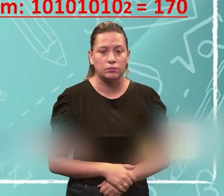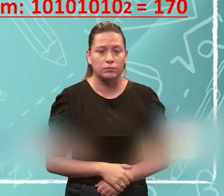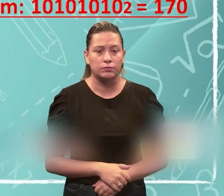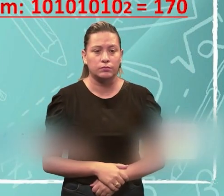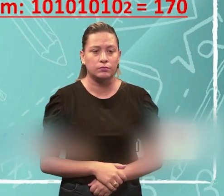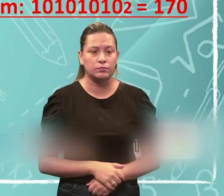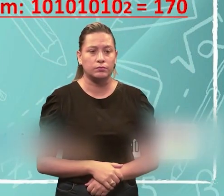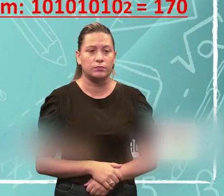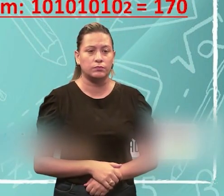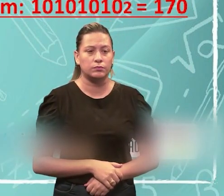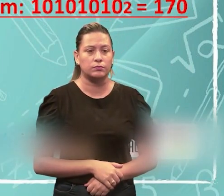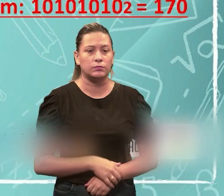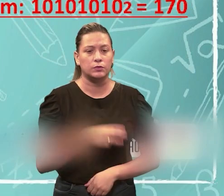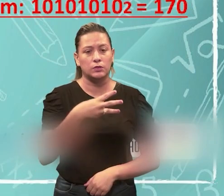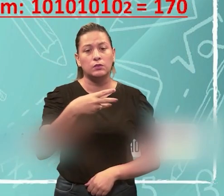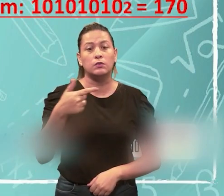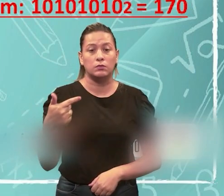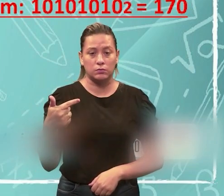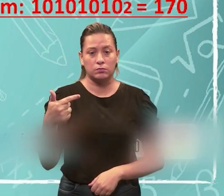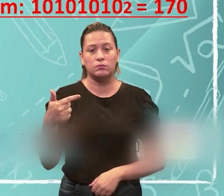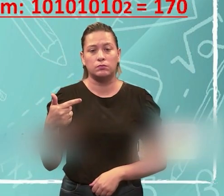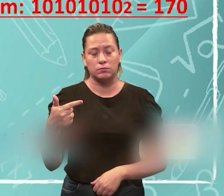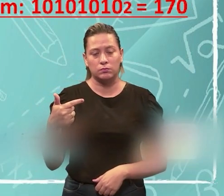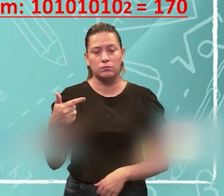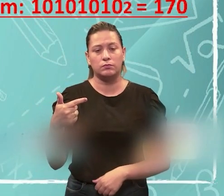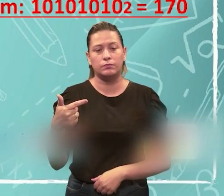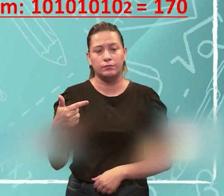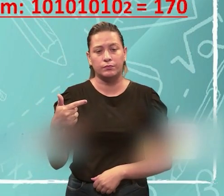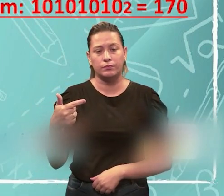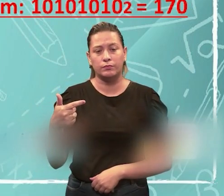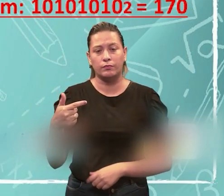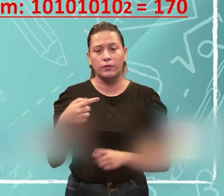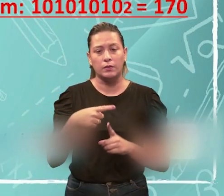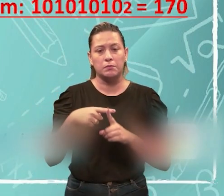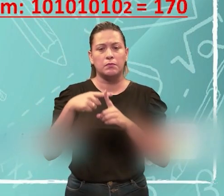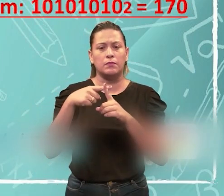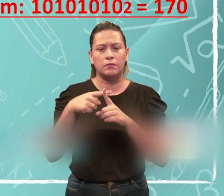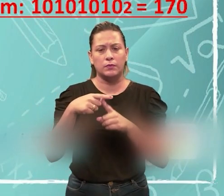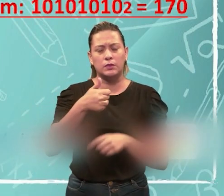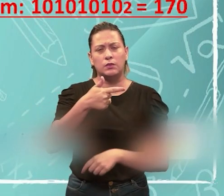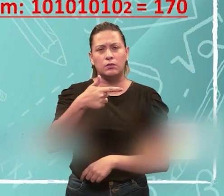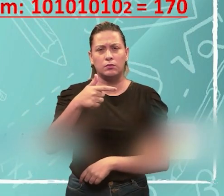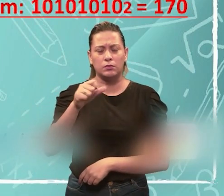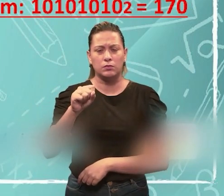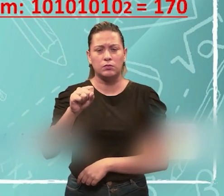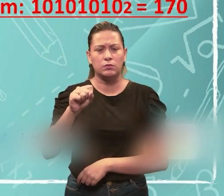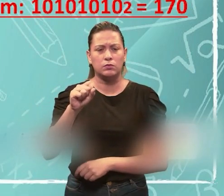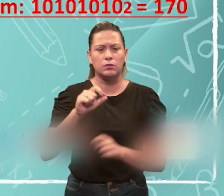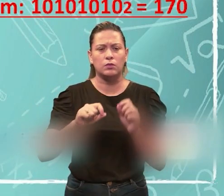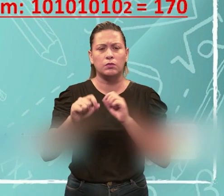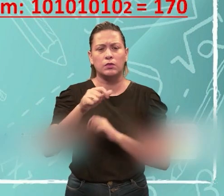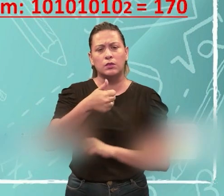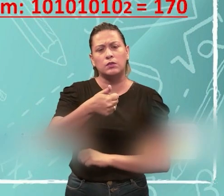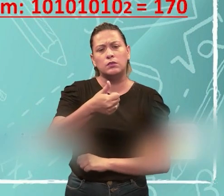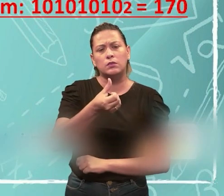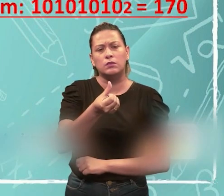Aí, o mais? 32, né? Aí, o 32, somando eles dois, vai dar 160,